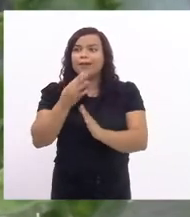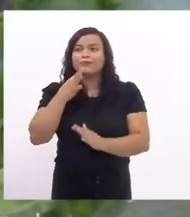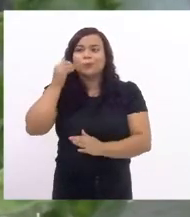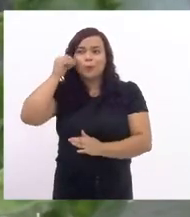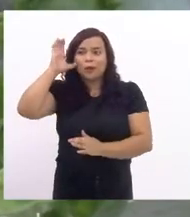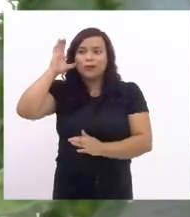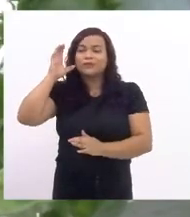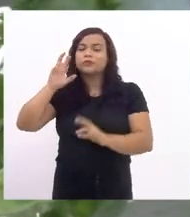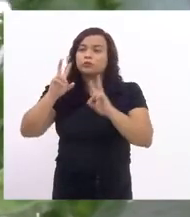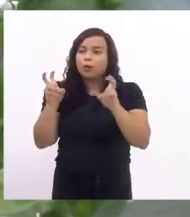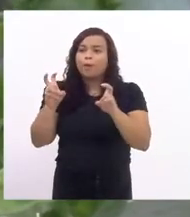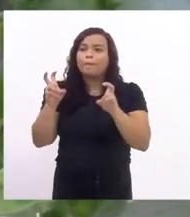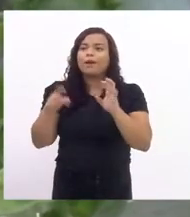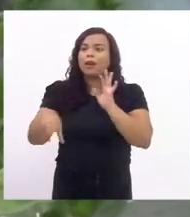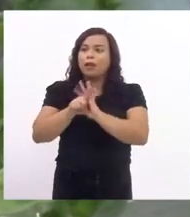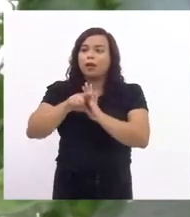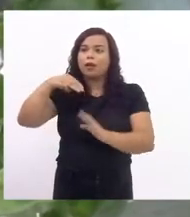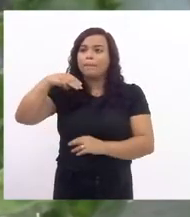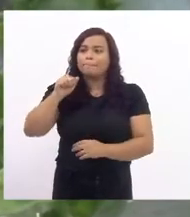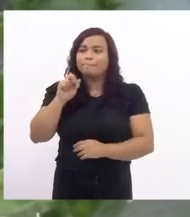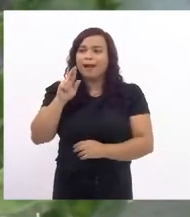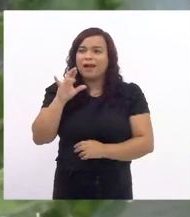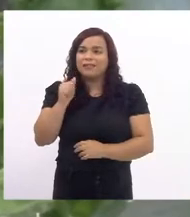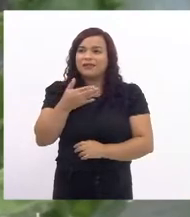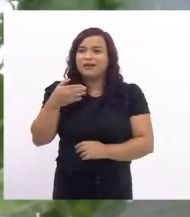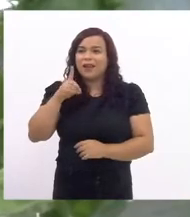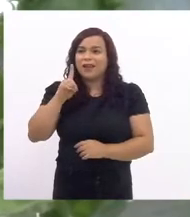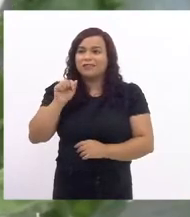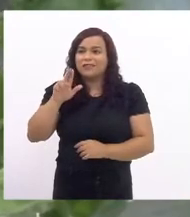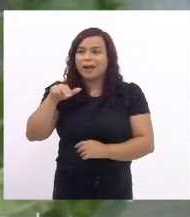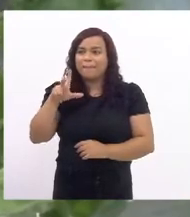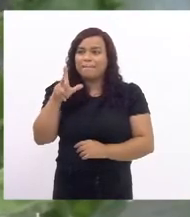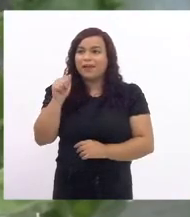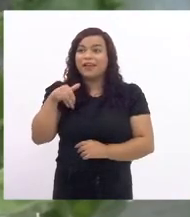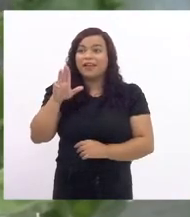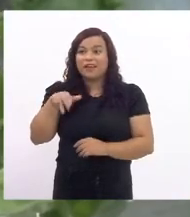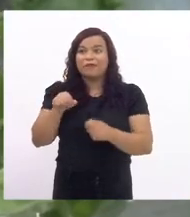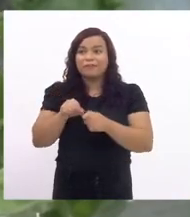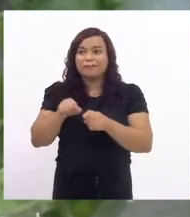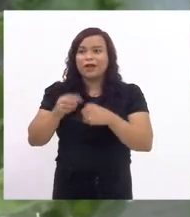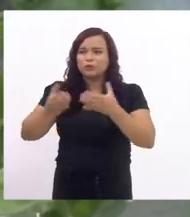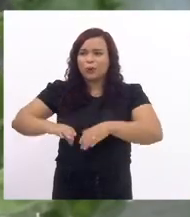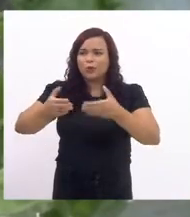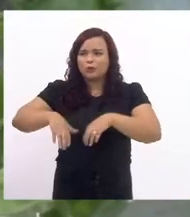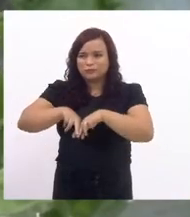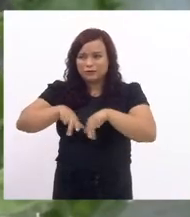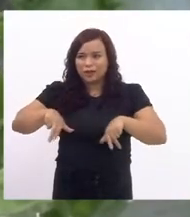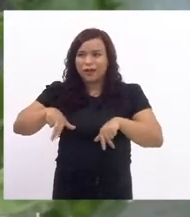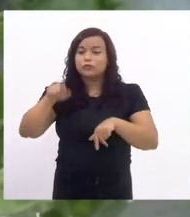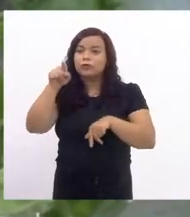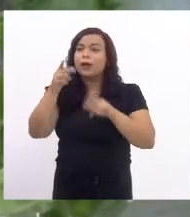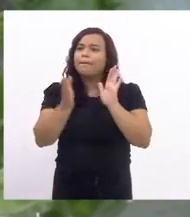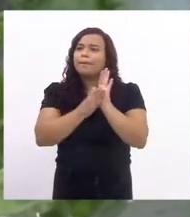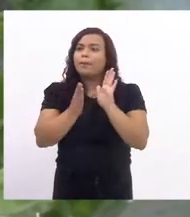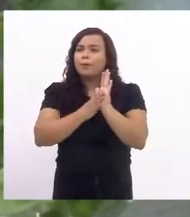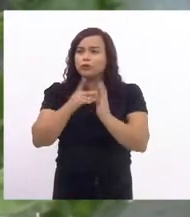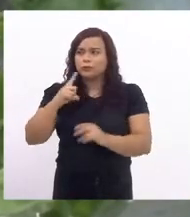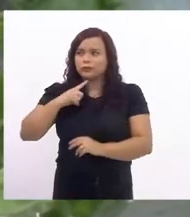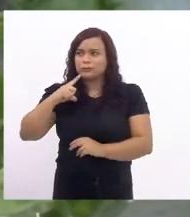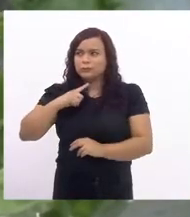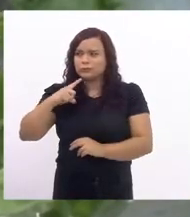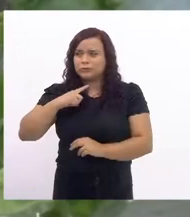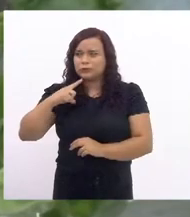da lei Maria da Penha lá para quem está fazendo os concursos aqui ele está propondo que seja